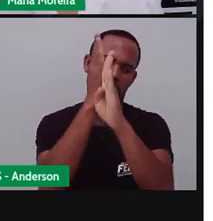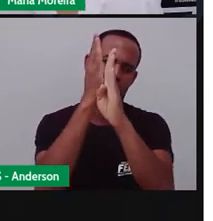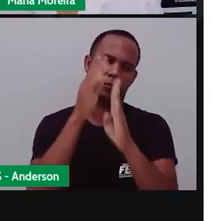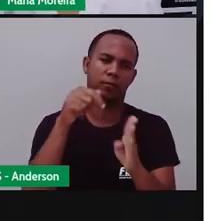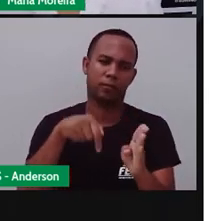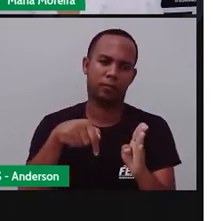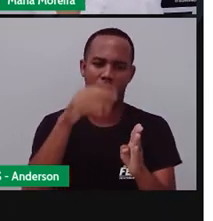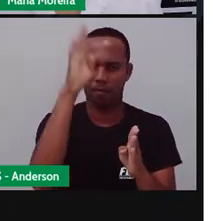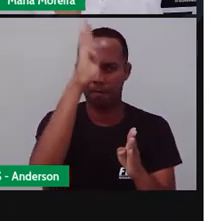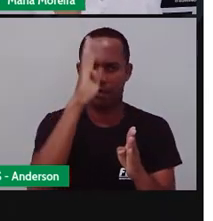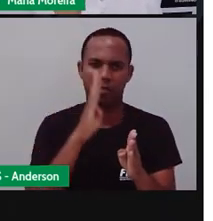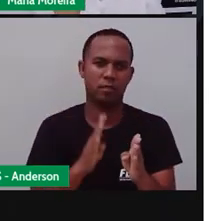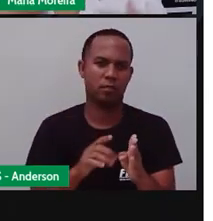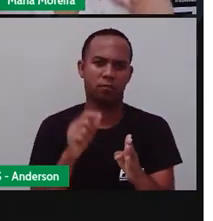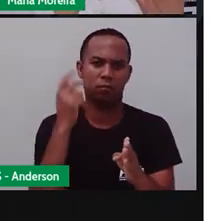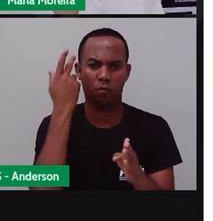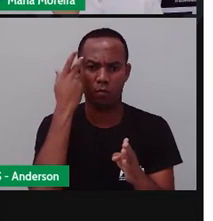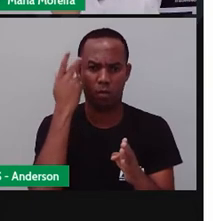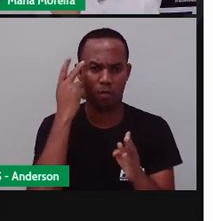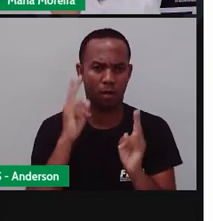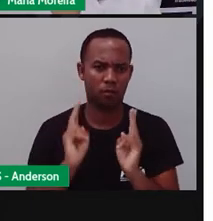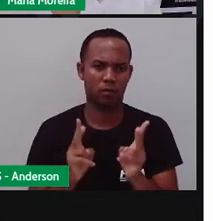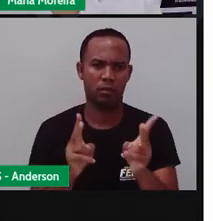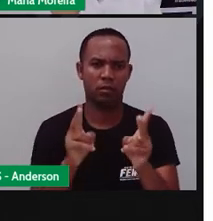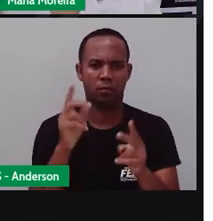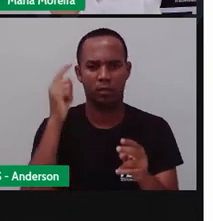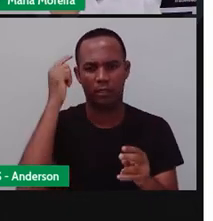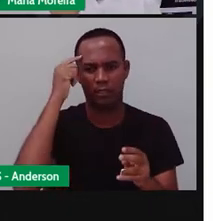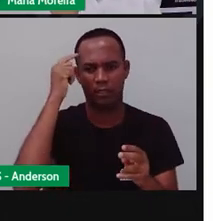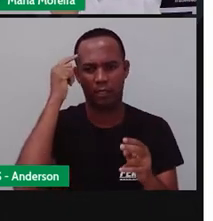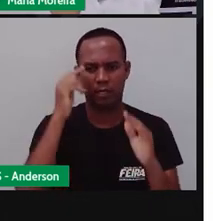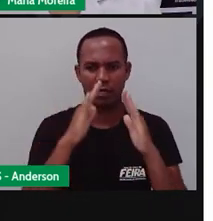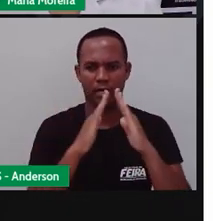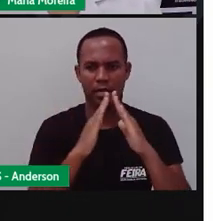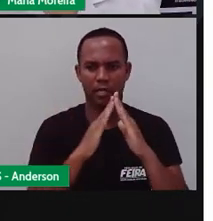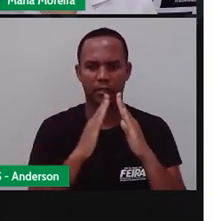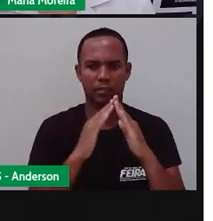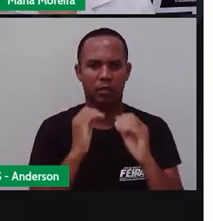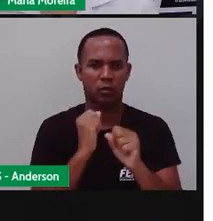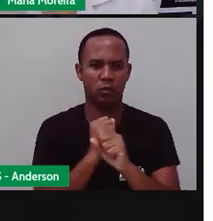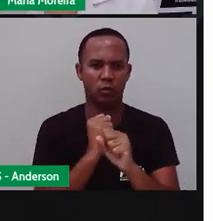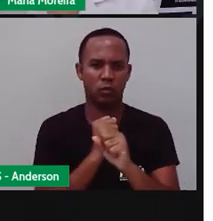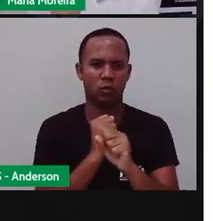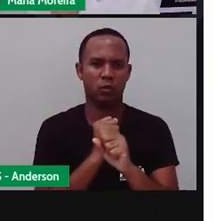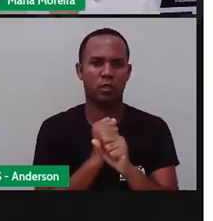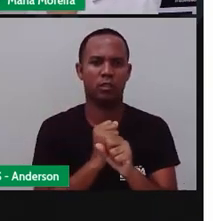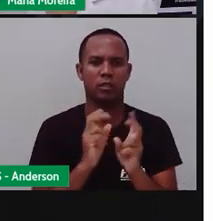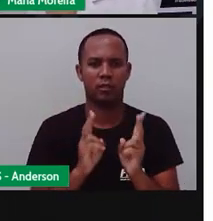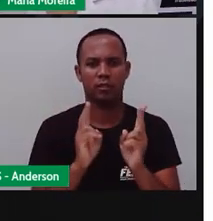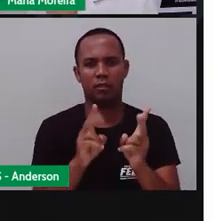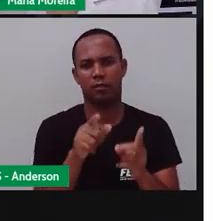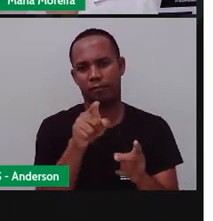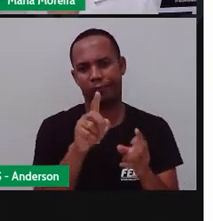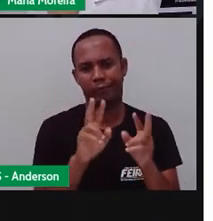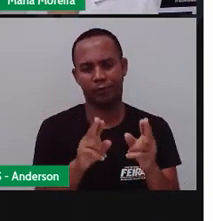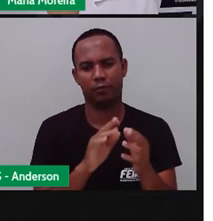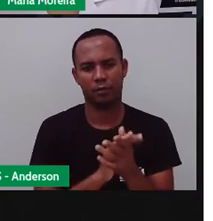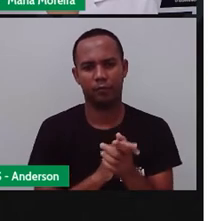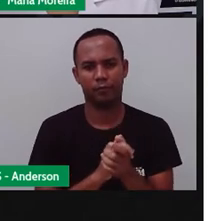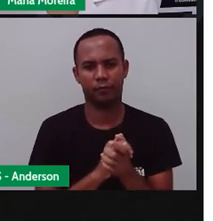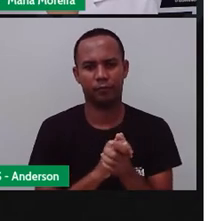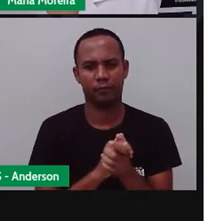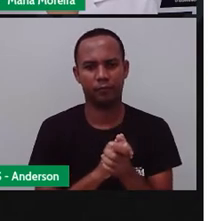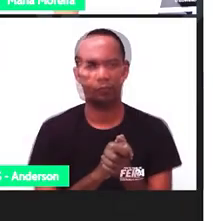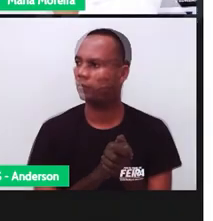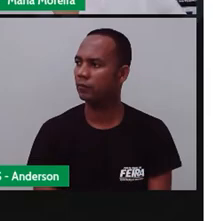aqui no Brasil é muito comum essa ideia da casa construída com tijolos e cimentos, né? Como essa aqui